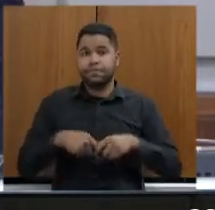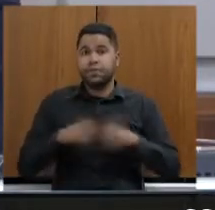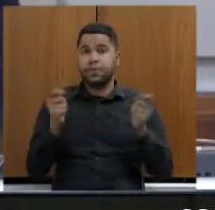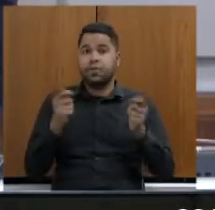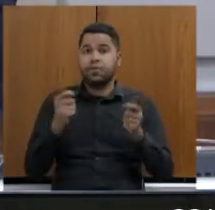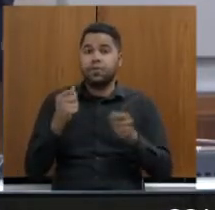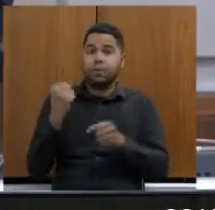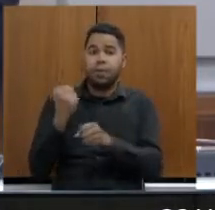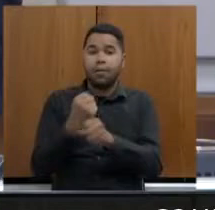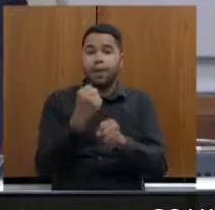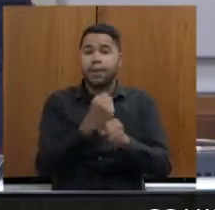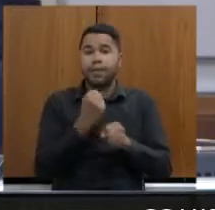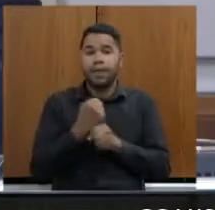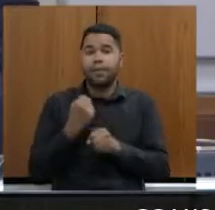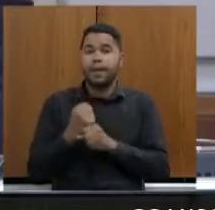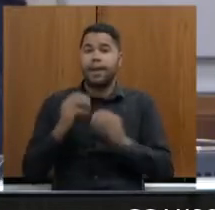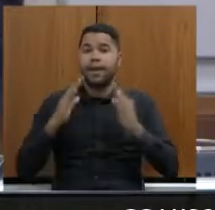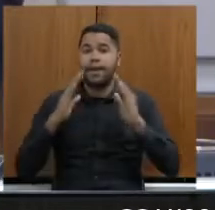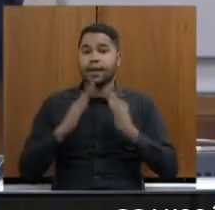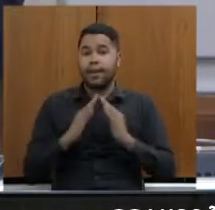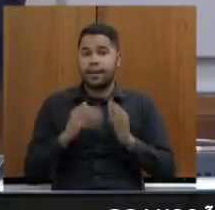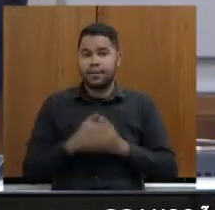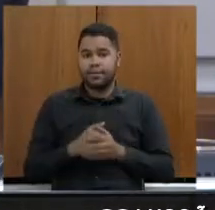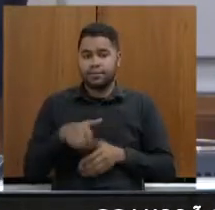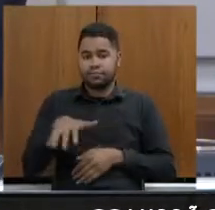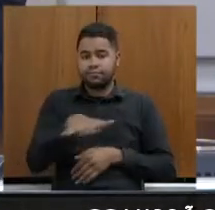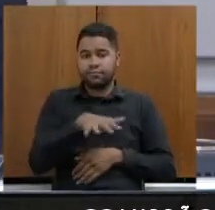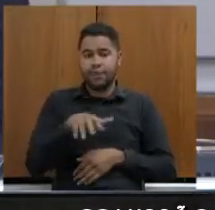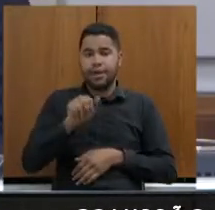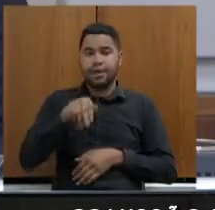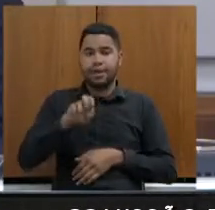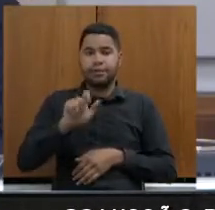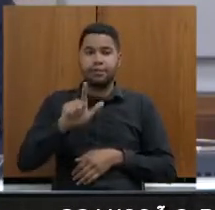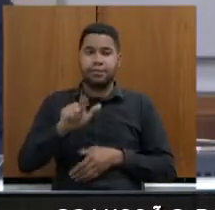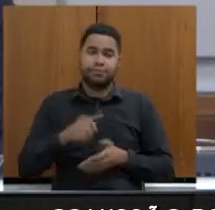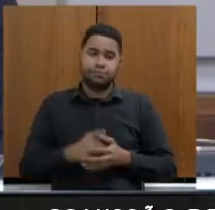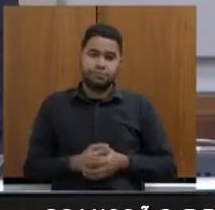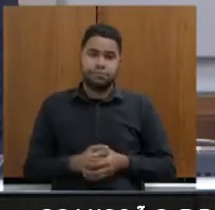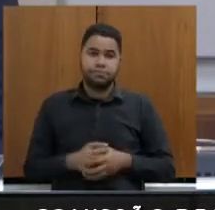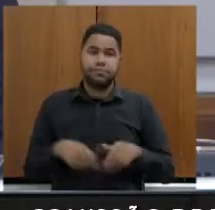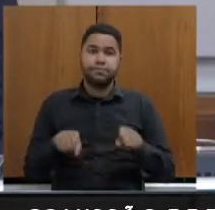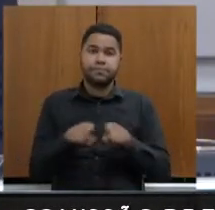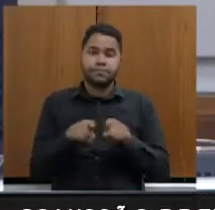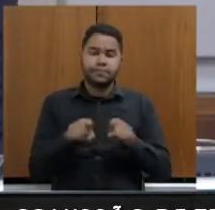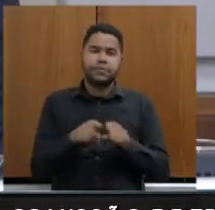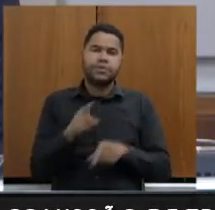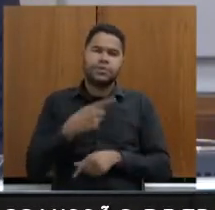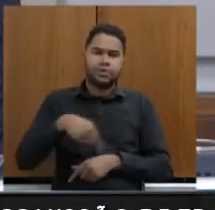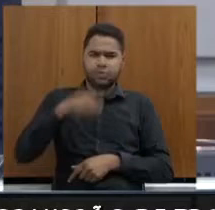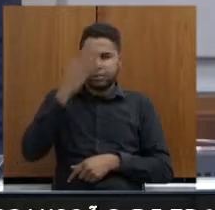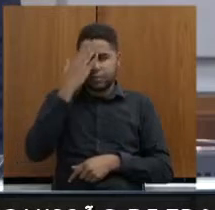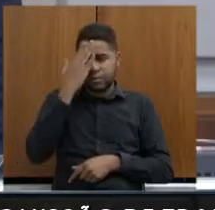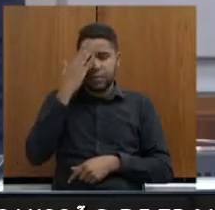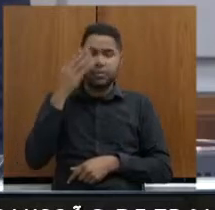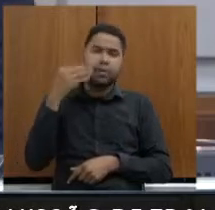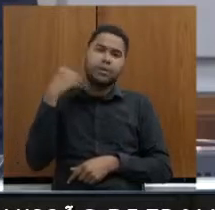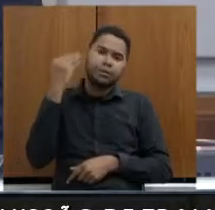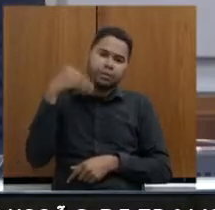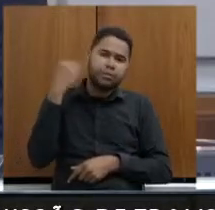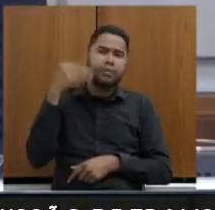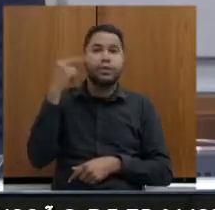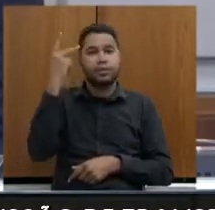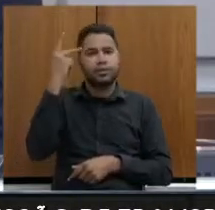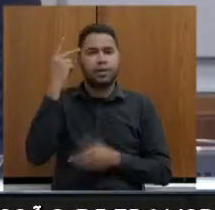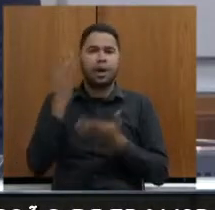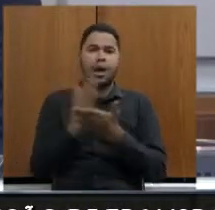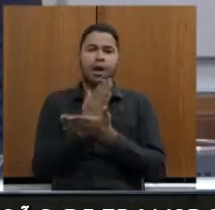construir casa na borda do anel. Entendi. Isso, inclusive, a gente sabe da experiência de São Paulo, muita gente quebrou a